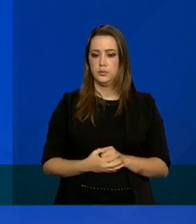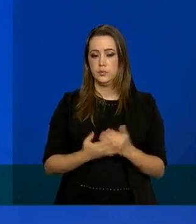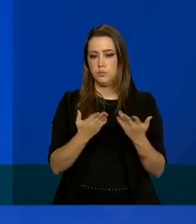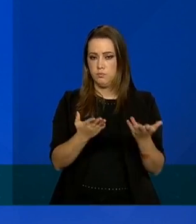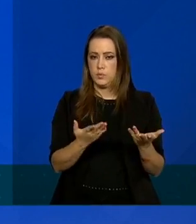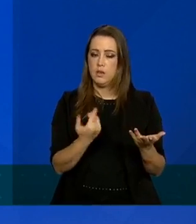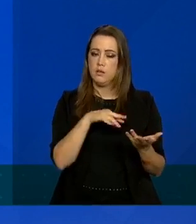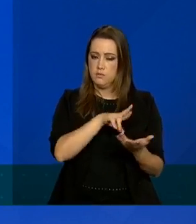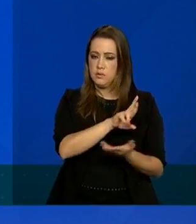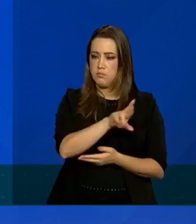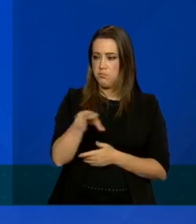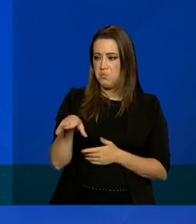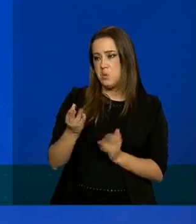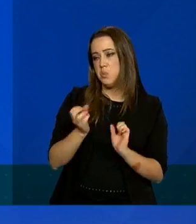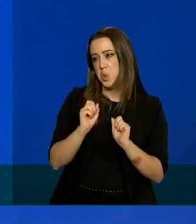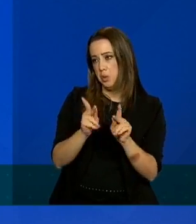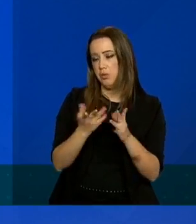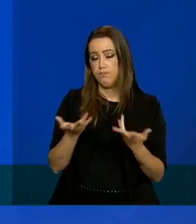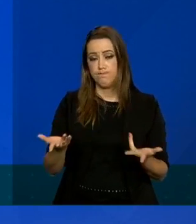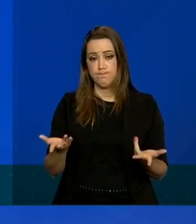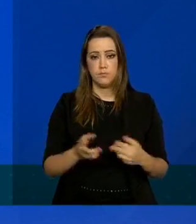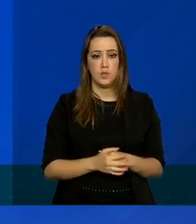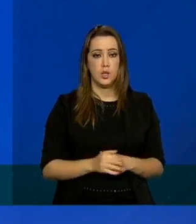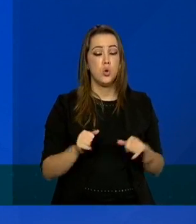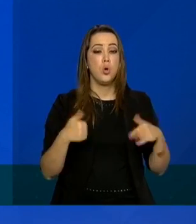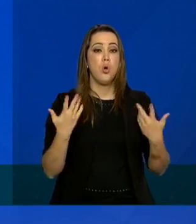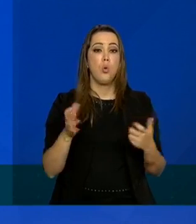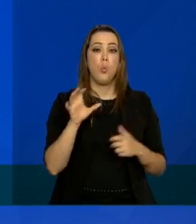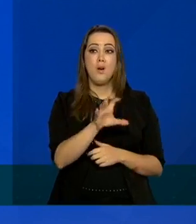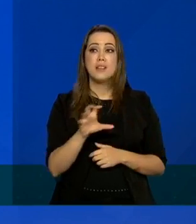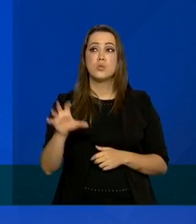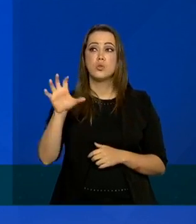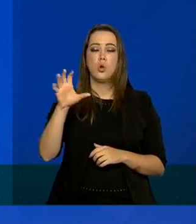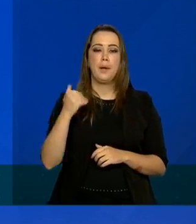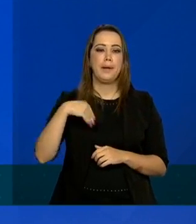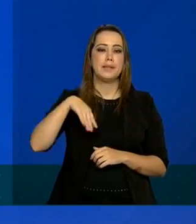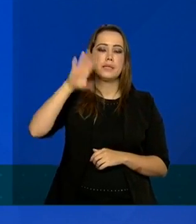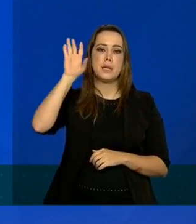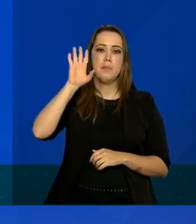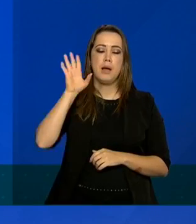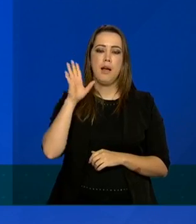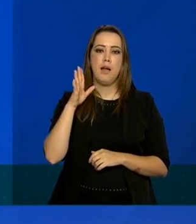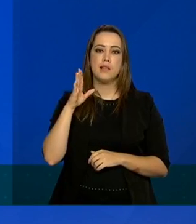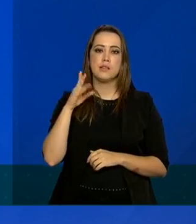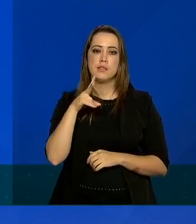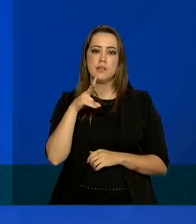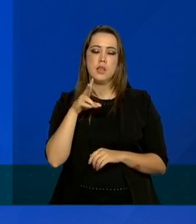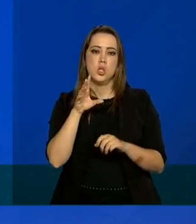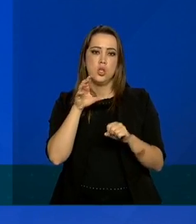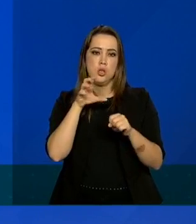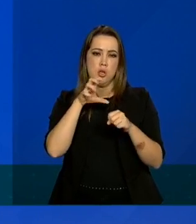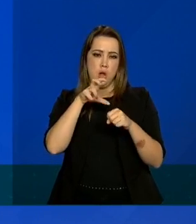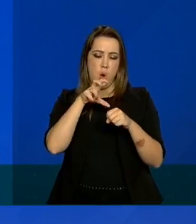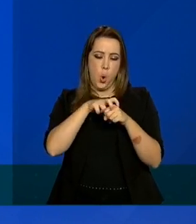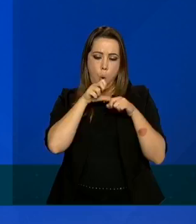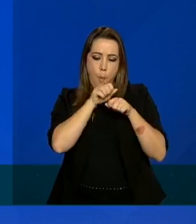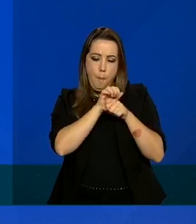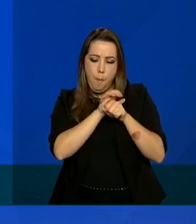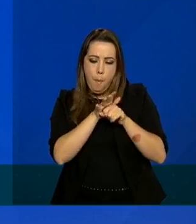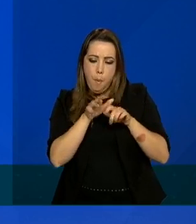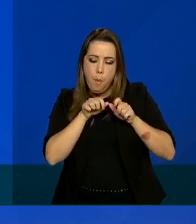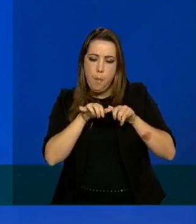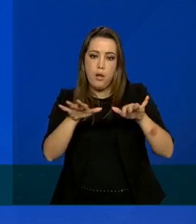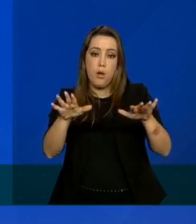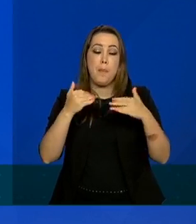fica à vontade se quiser complementar quais os focos da epidemia no país que estão mais latentes favor especificar os